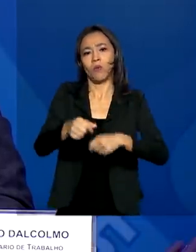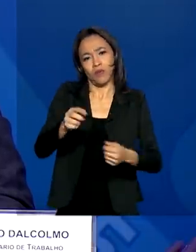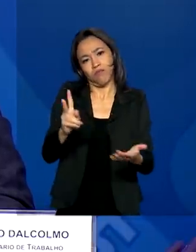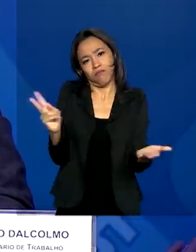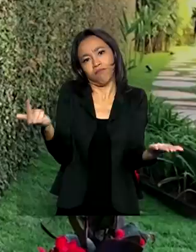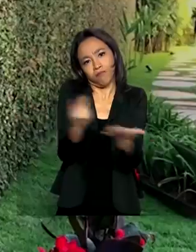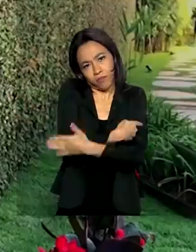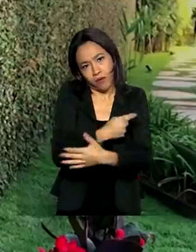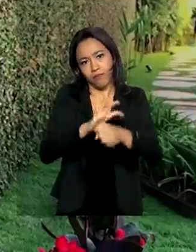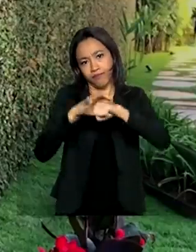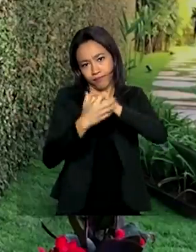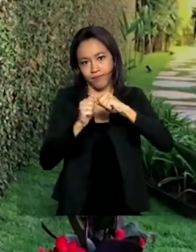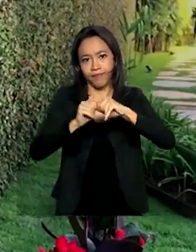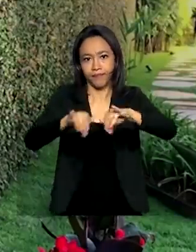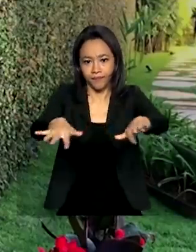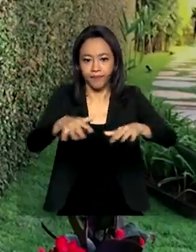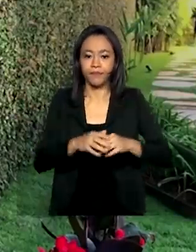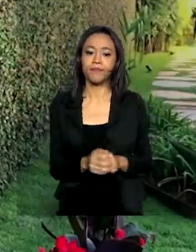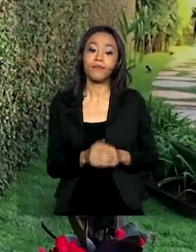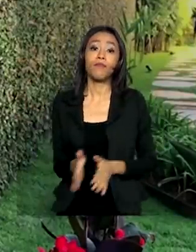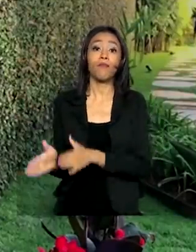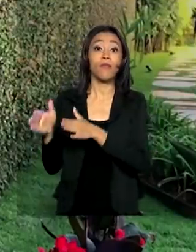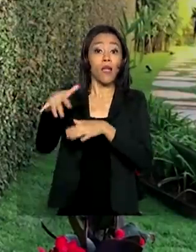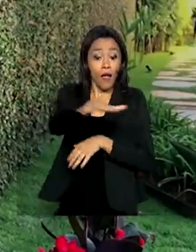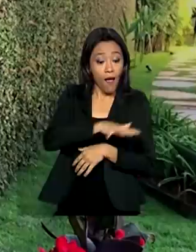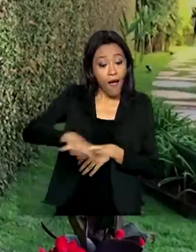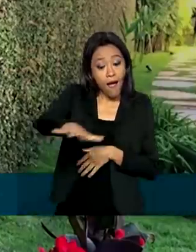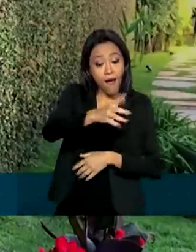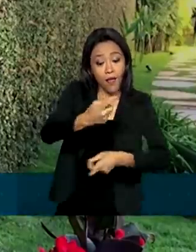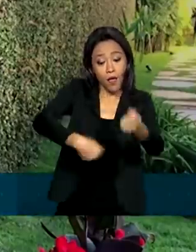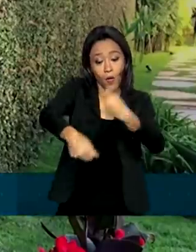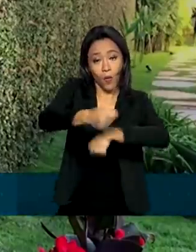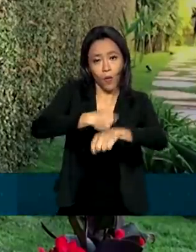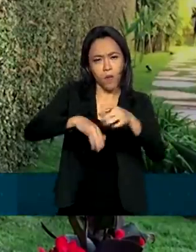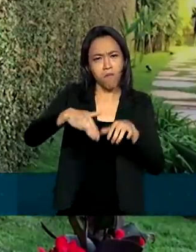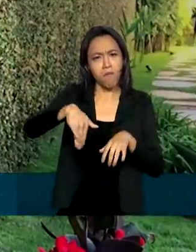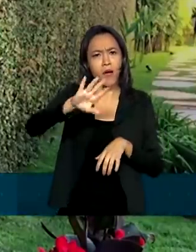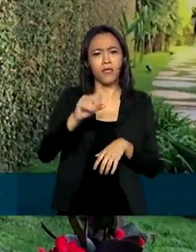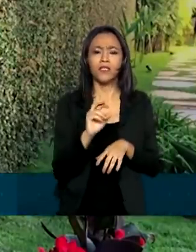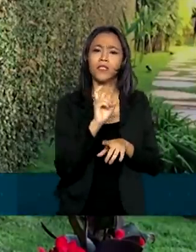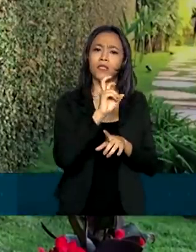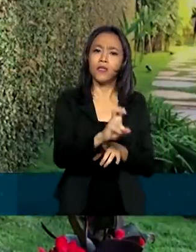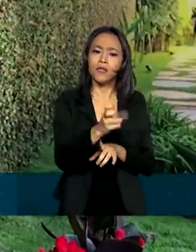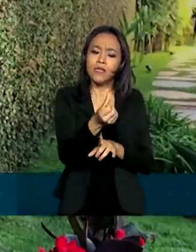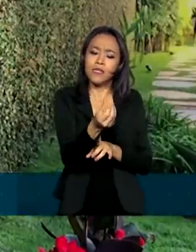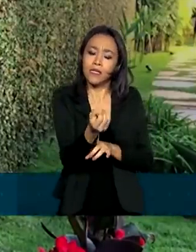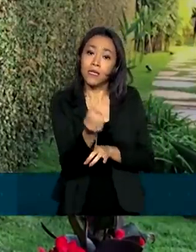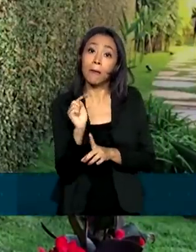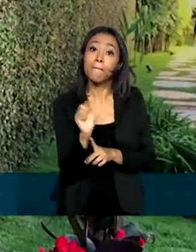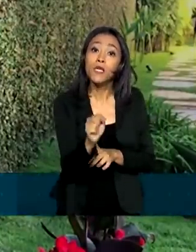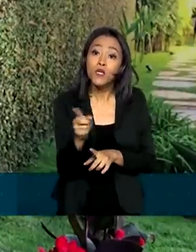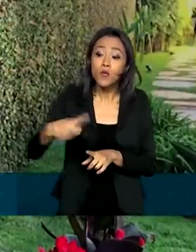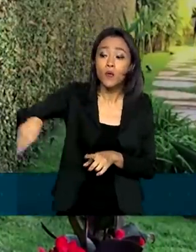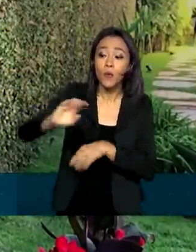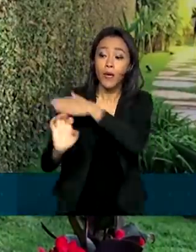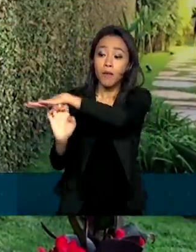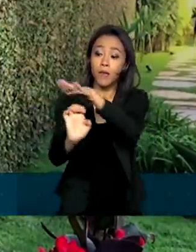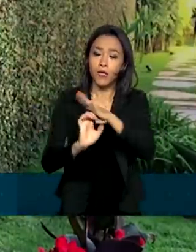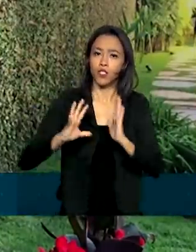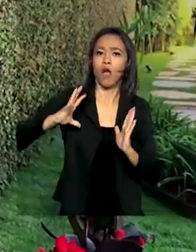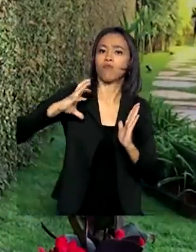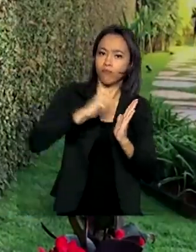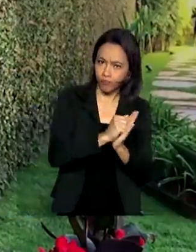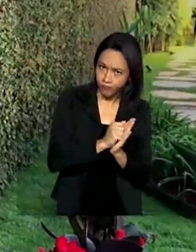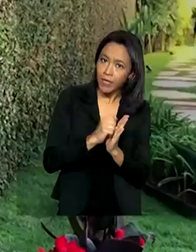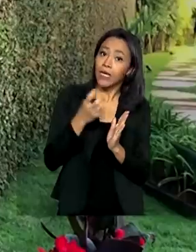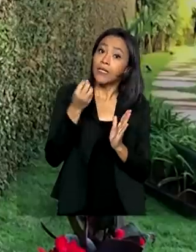coronavírus. Segundo a área econômica, mais de 560 mil empresas já protocolaram cerca de 3